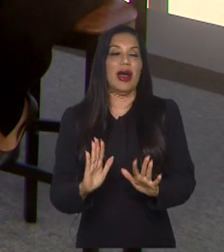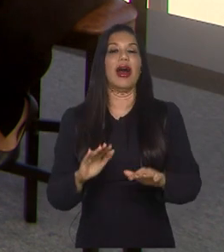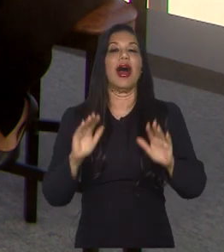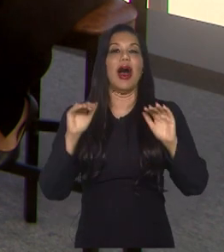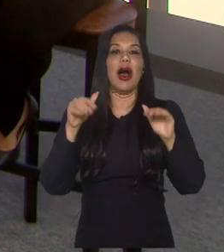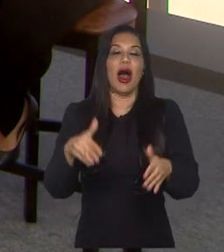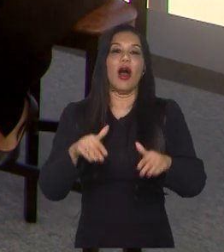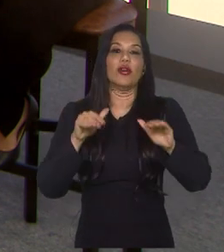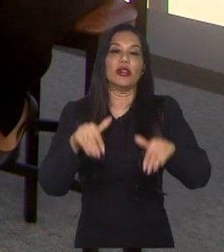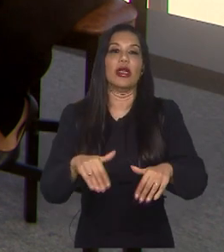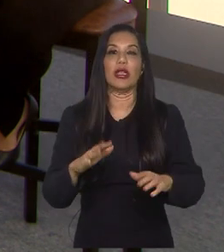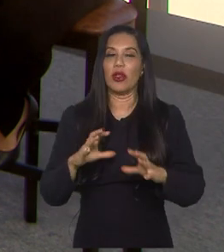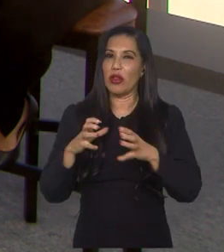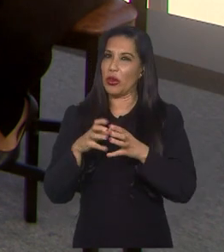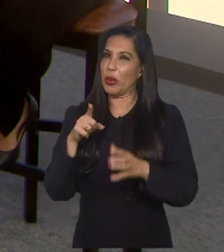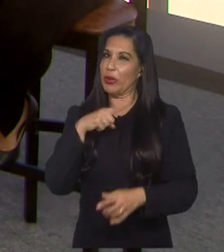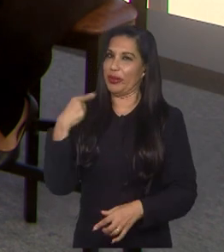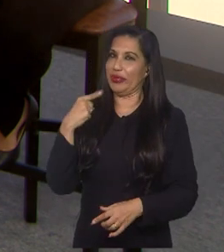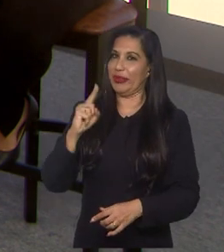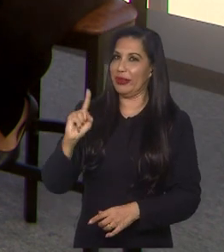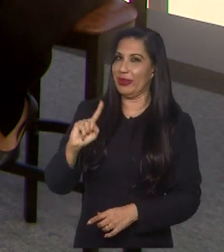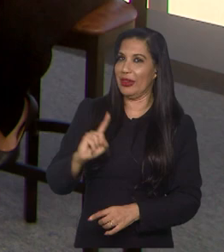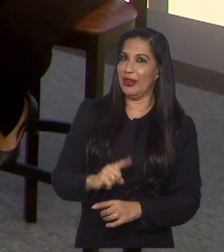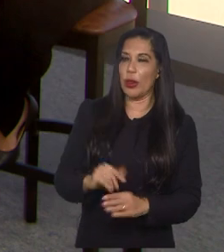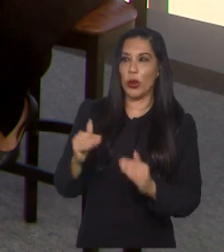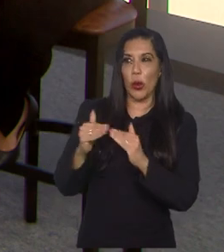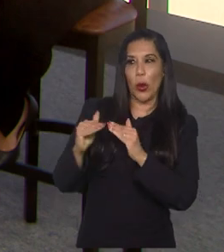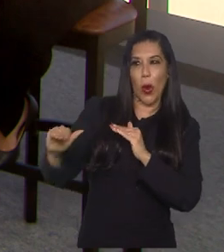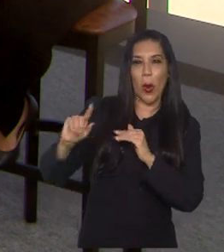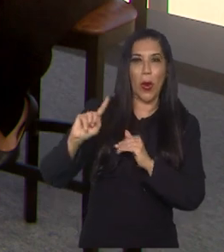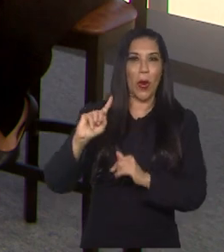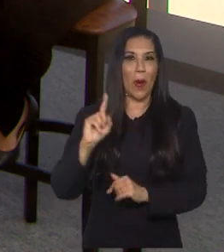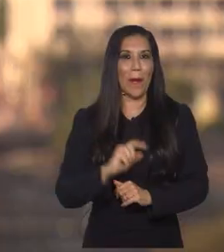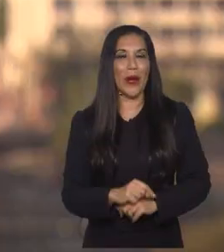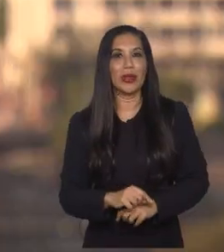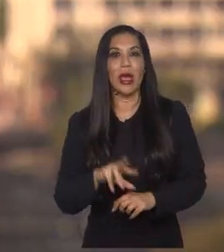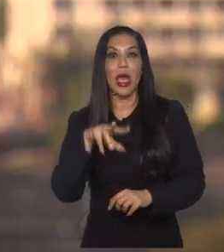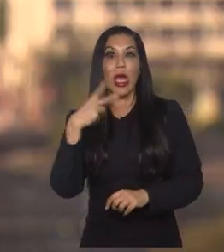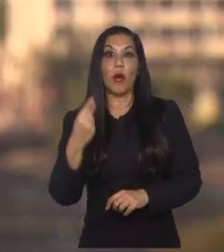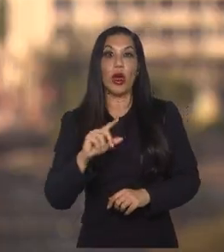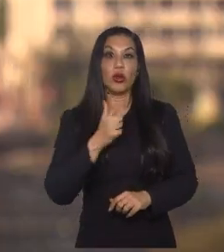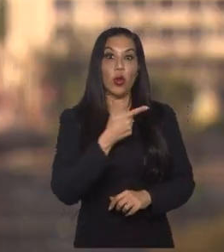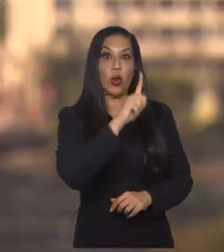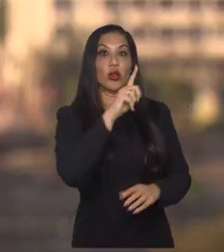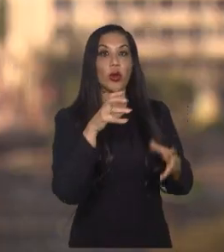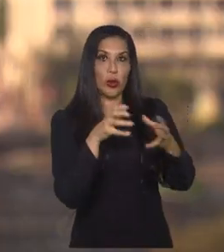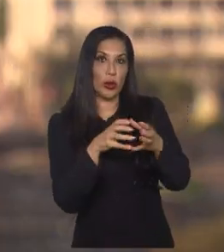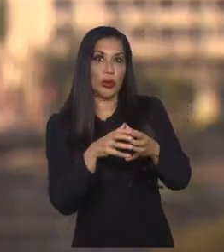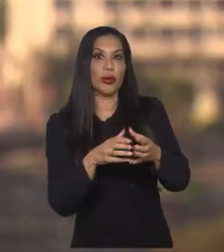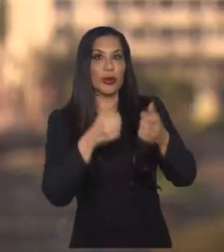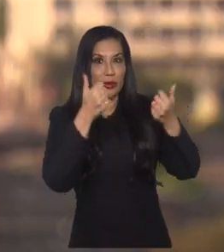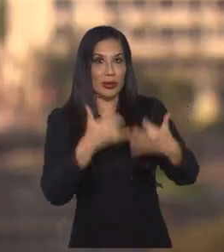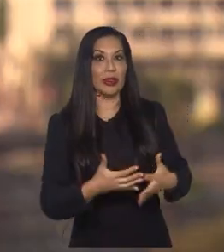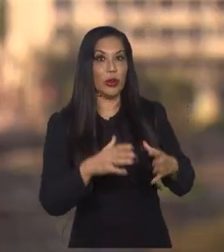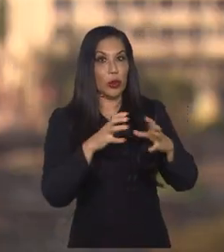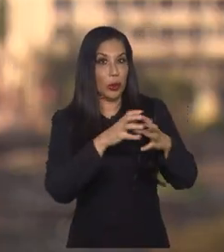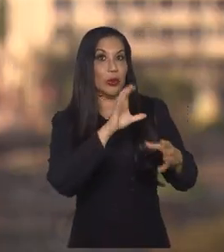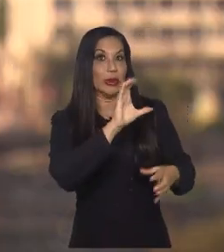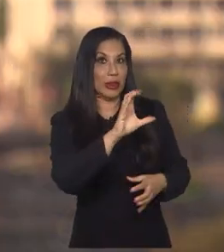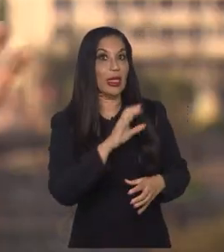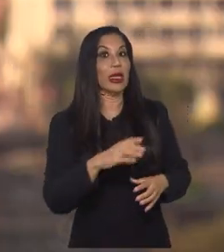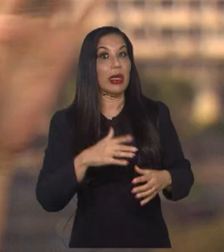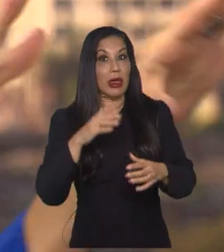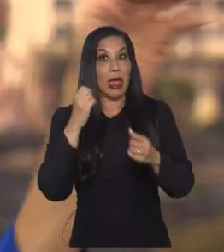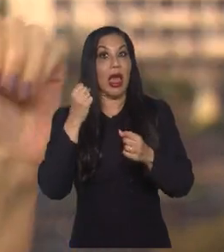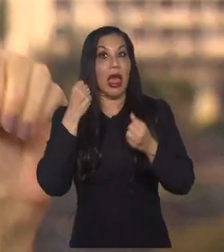estrear, eu não acho que é muito grupo da morte, não. Eu concordo muito, não. Eu acho que o próximo grupo que a gente vai falar, que é o grupo C, é